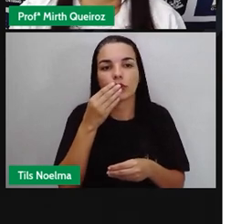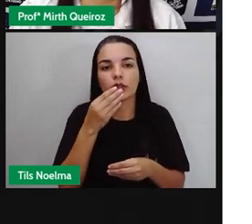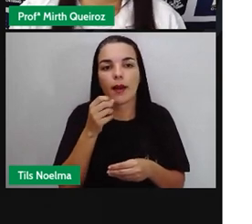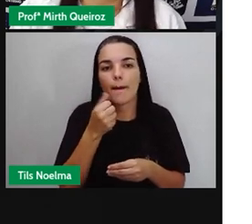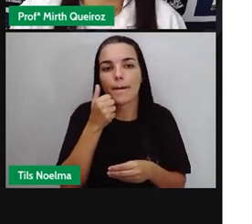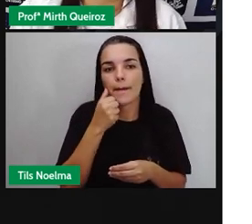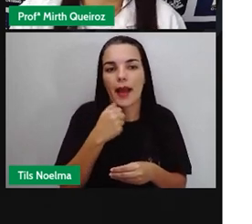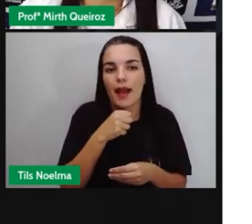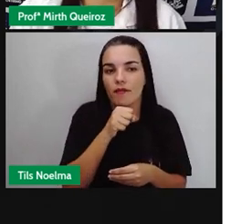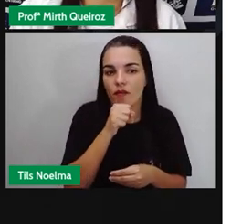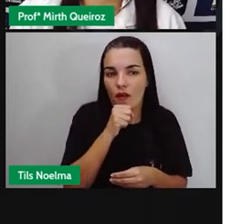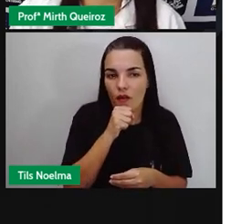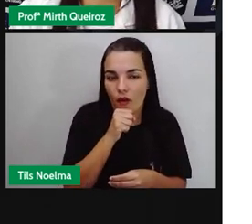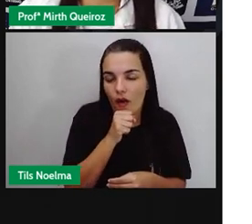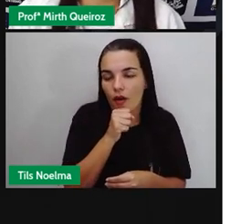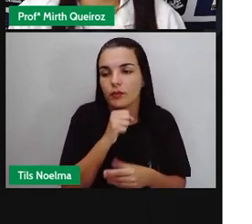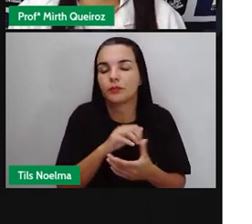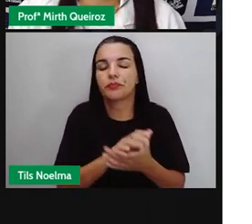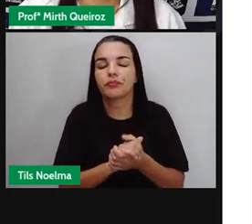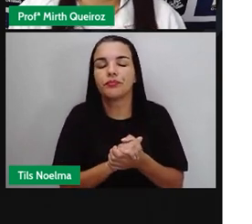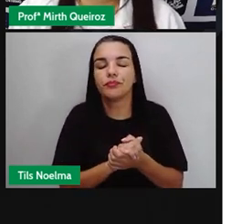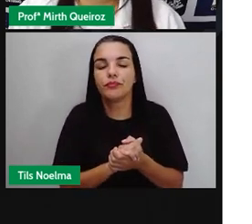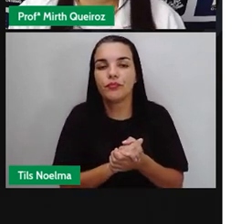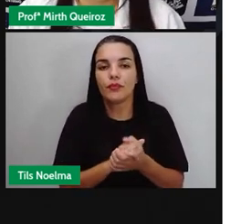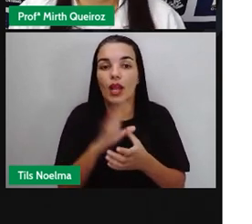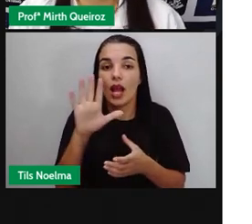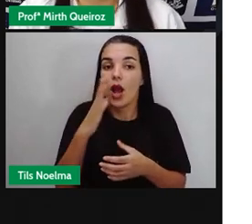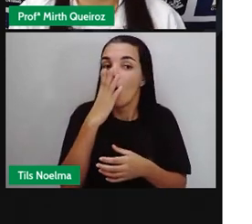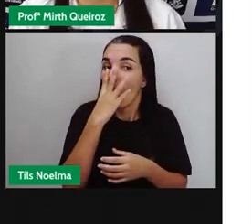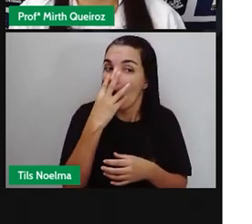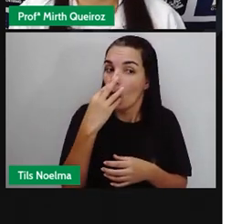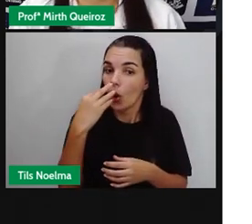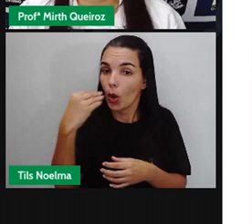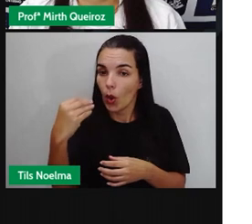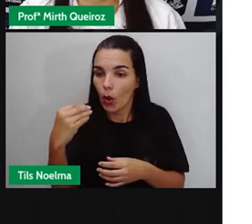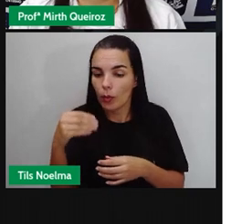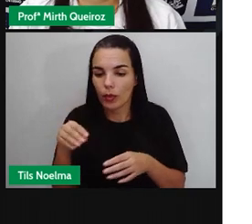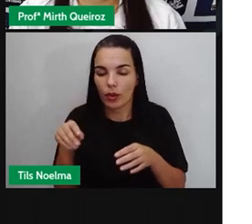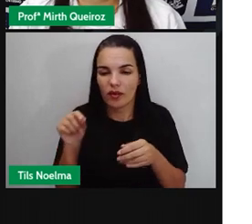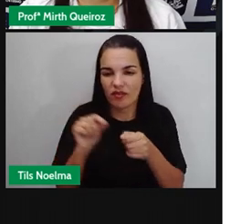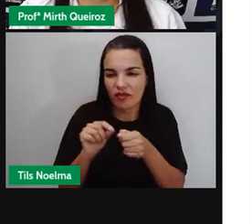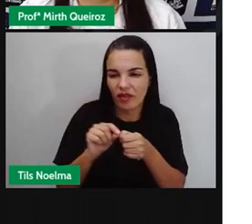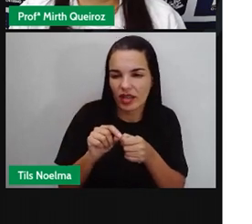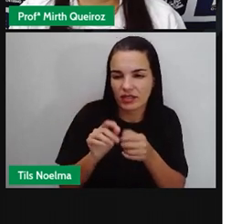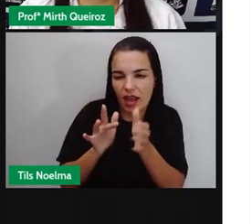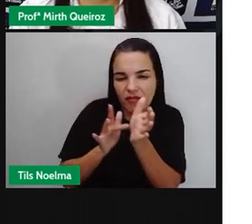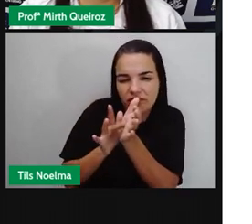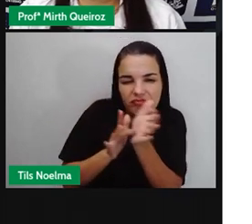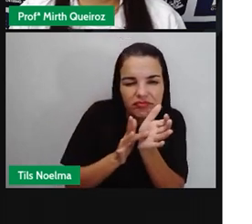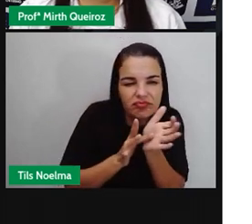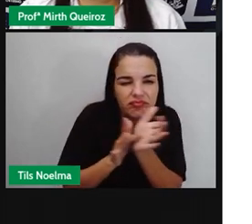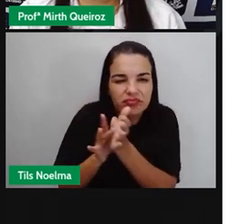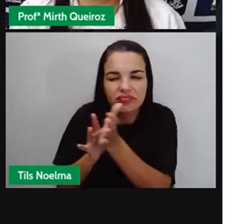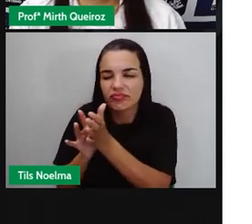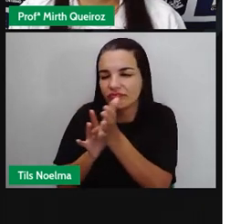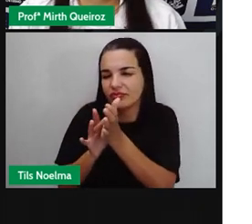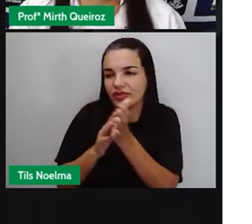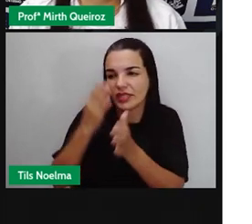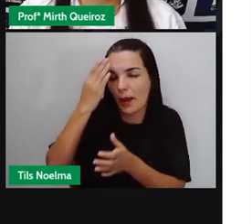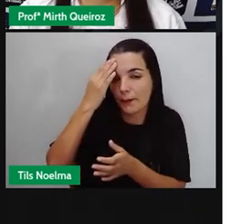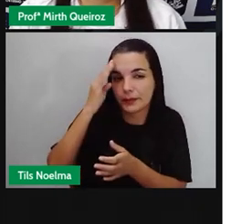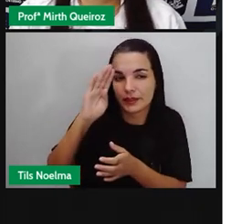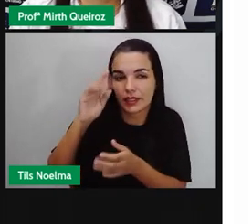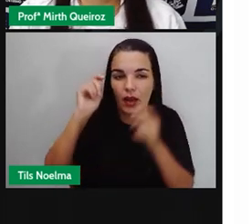nesse caso, a personagem que recebeu essa função O lobo, que tenta aí atrapalhar a vida do personagem principal Que seria